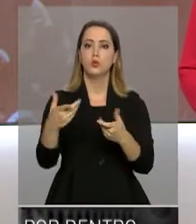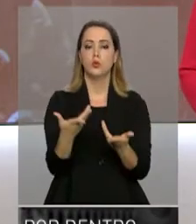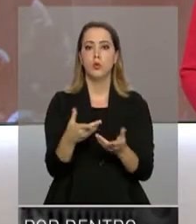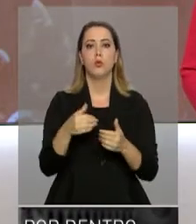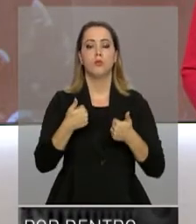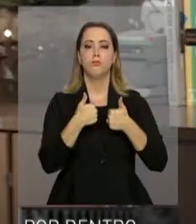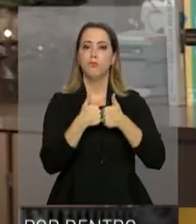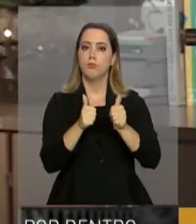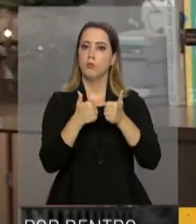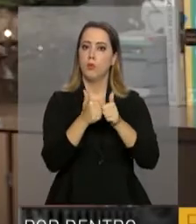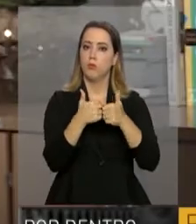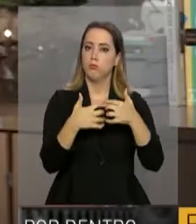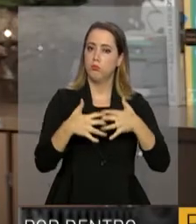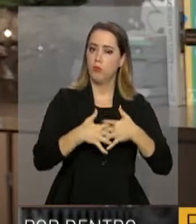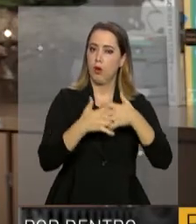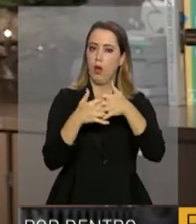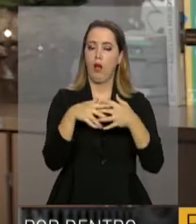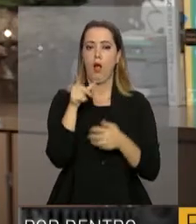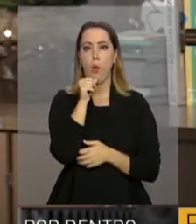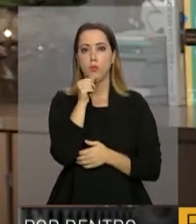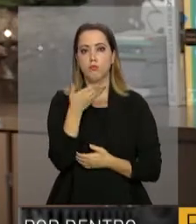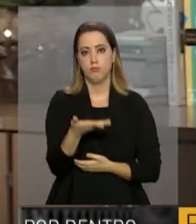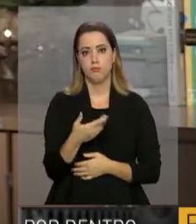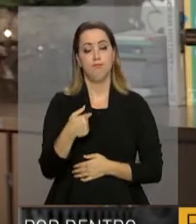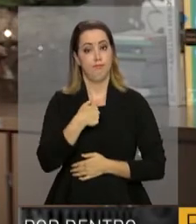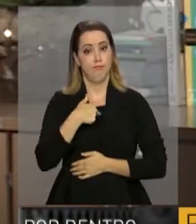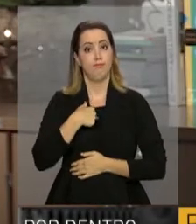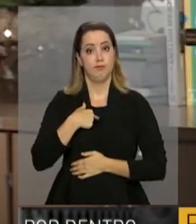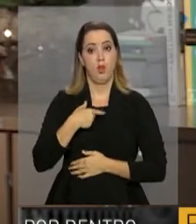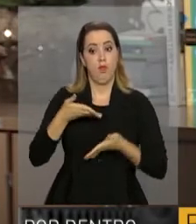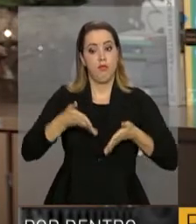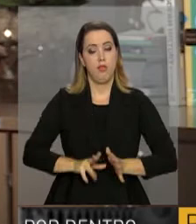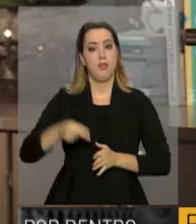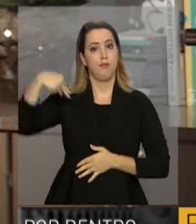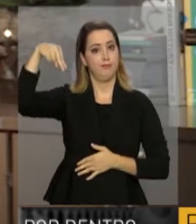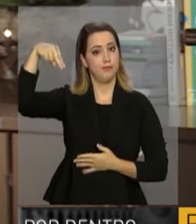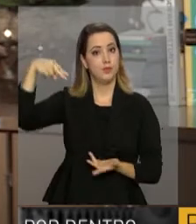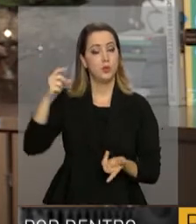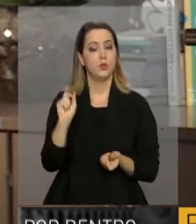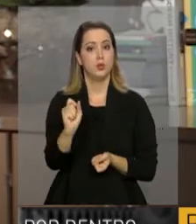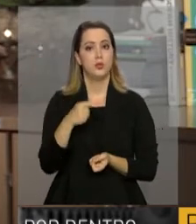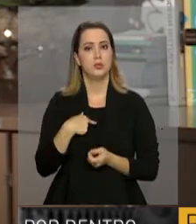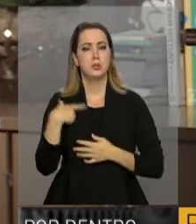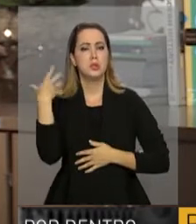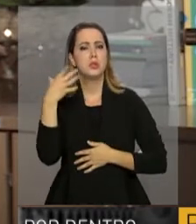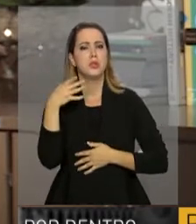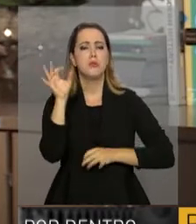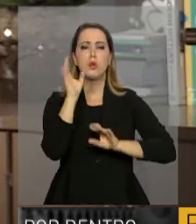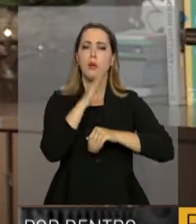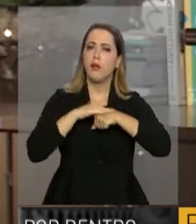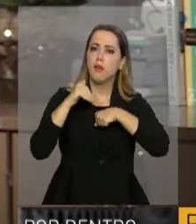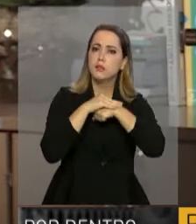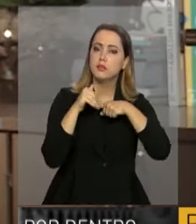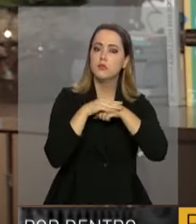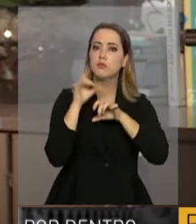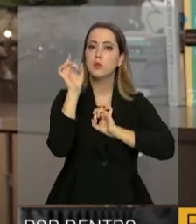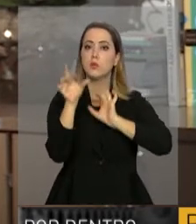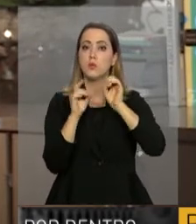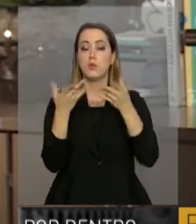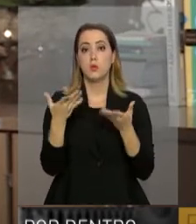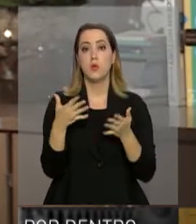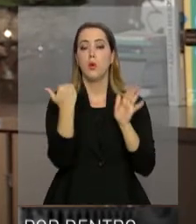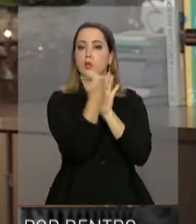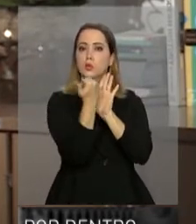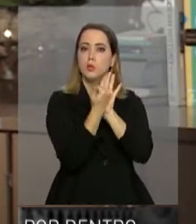Carro-Pipa. Olha, como nordestino eu tenho uma especial atenção e carinho por esse programa. Para vocês terem uma ideia, o programa Carro-Pipa